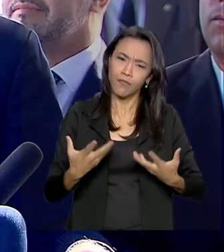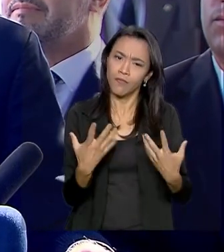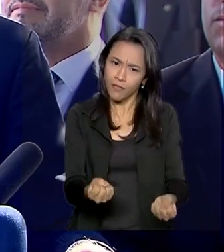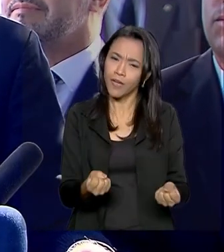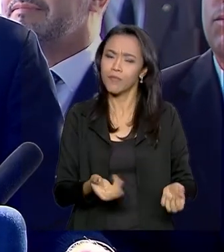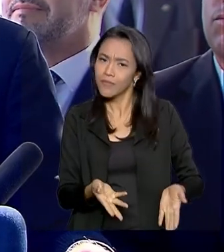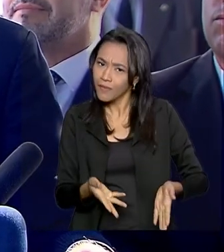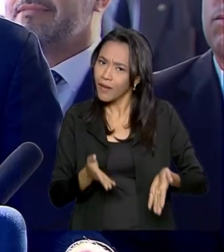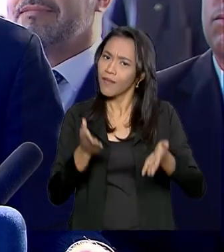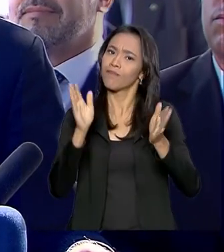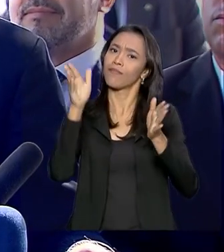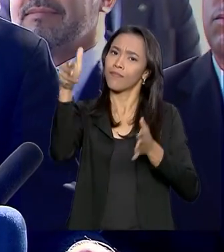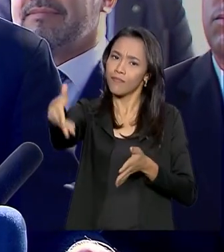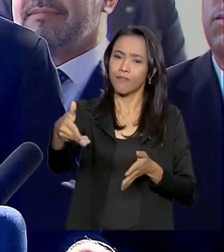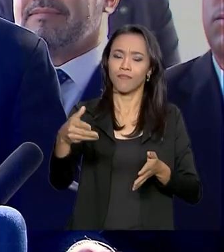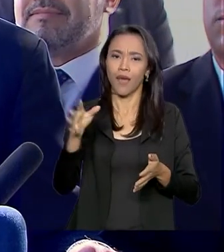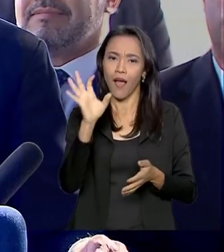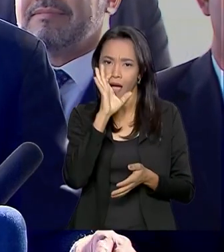precisa